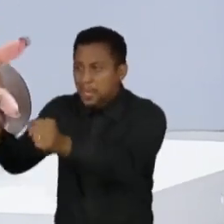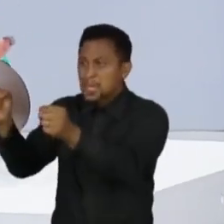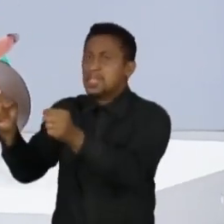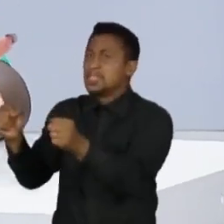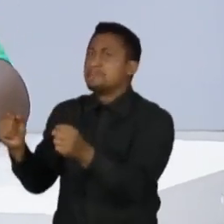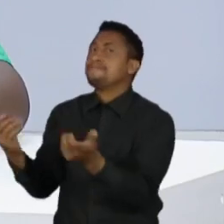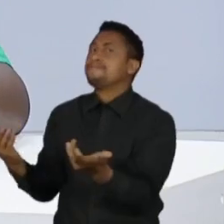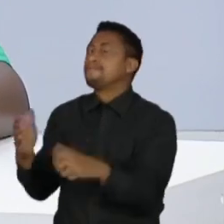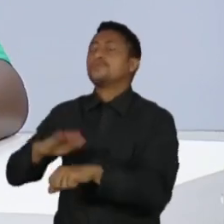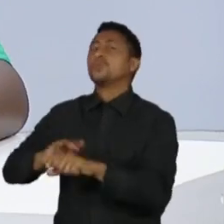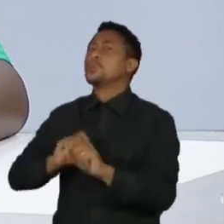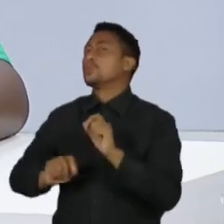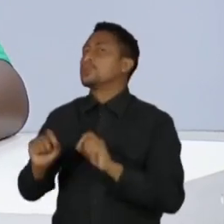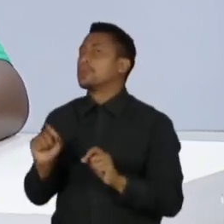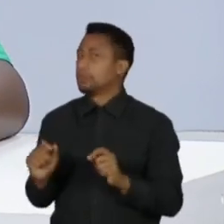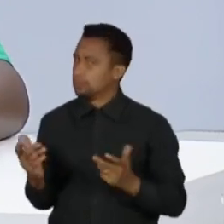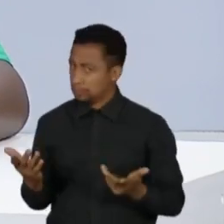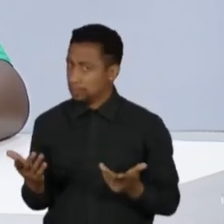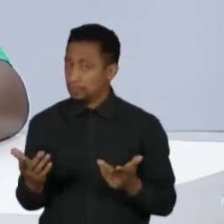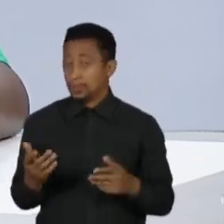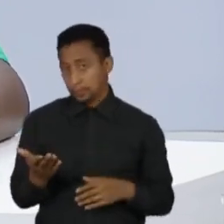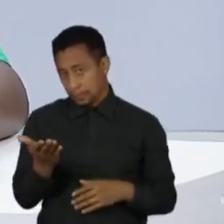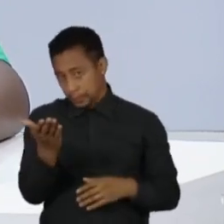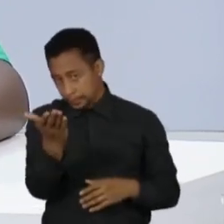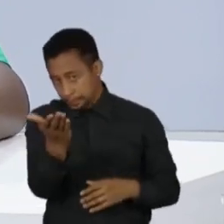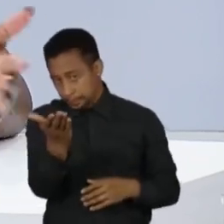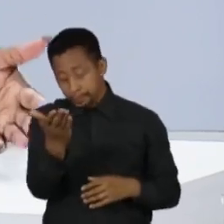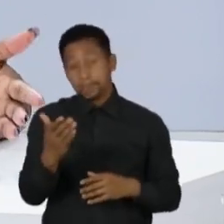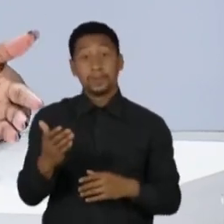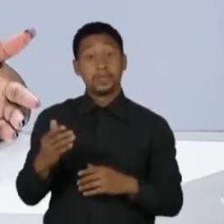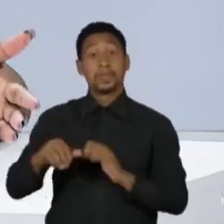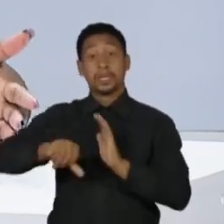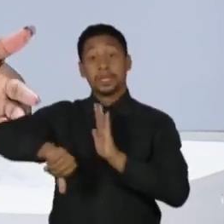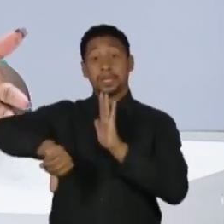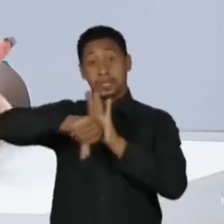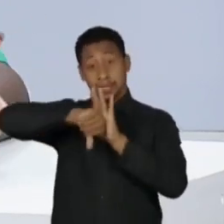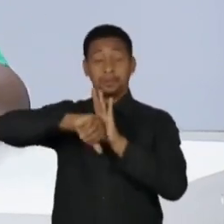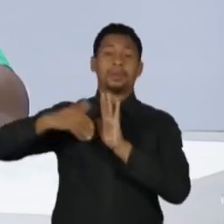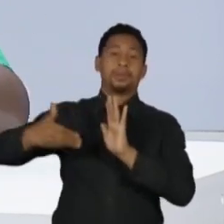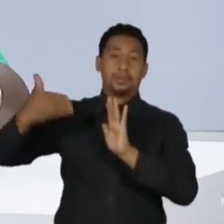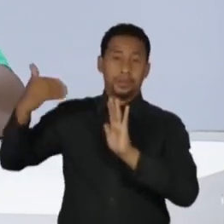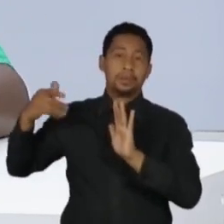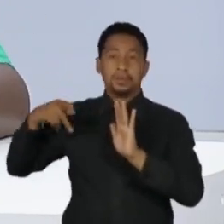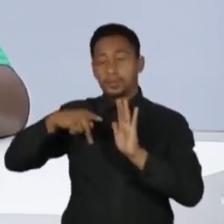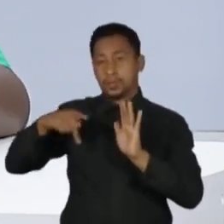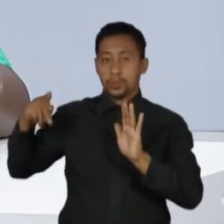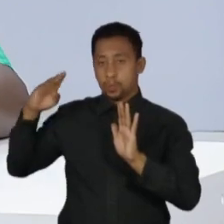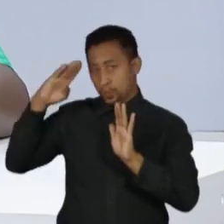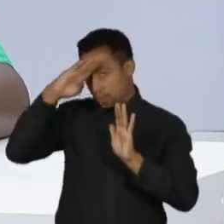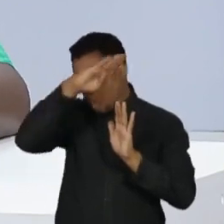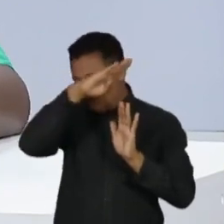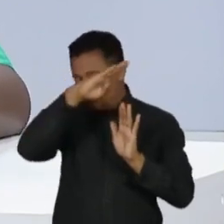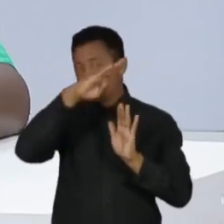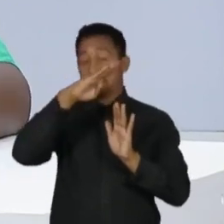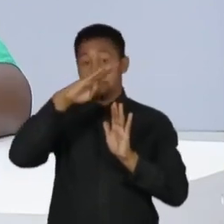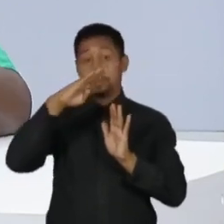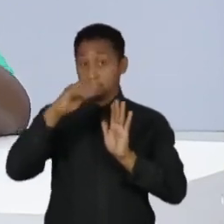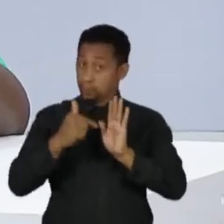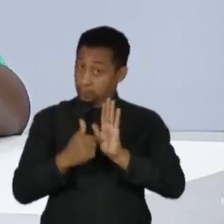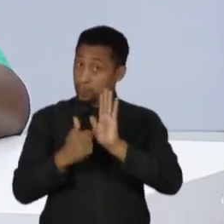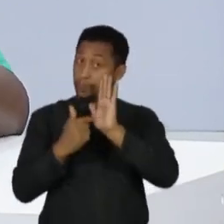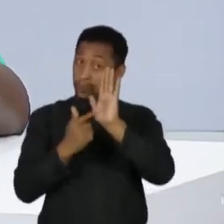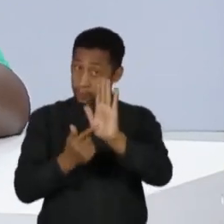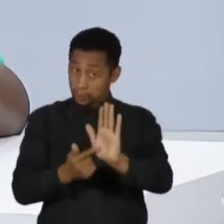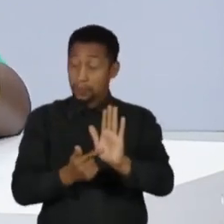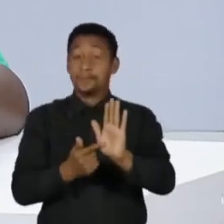A senhora está retomando casos, crimes que teriam sido praticados pelo ex-presidente Jair Bolsonaro, num deles está aquele caso